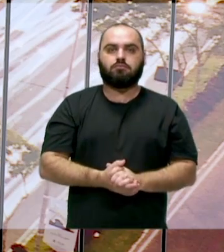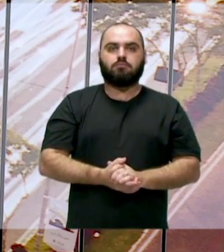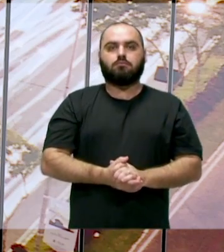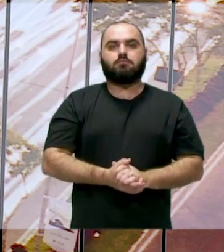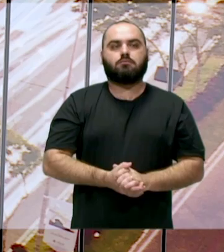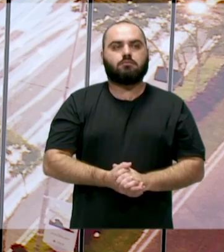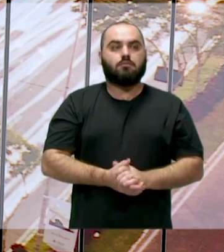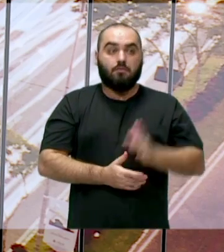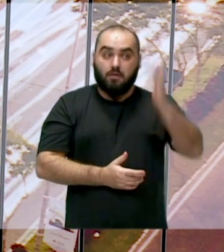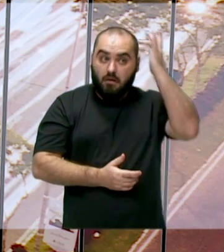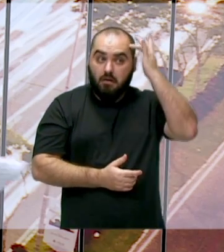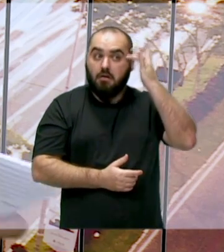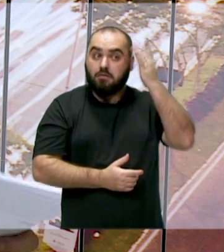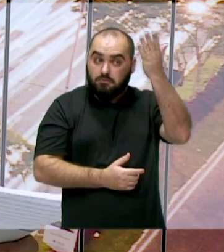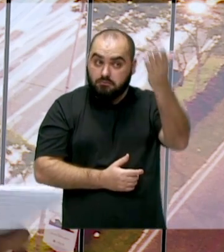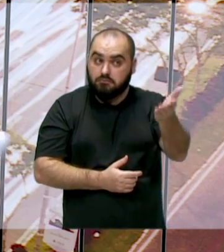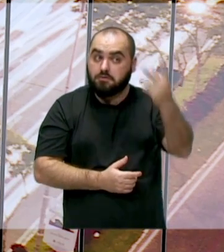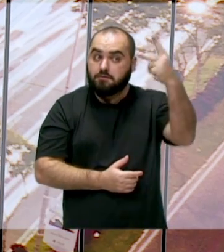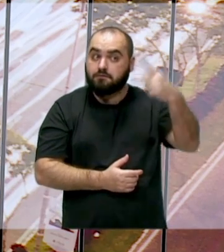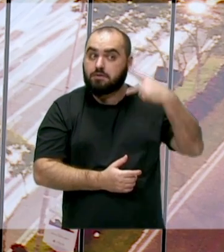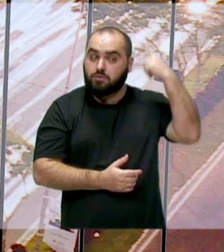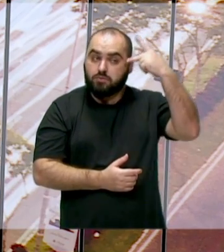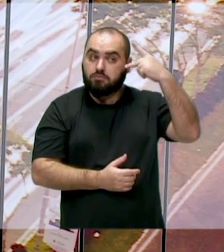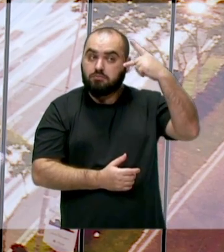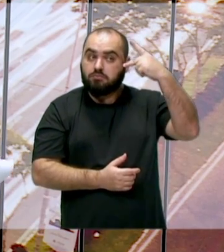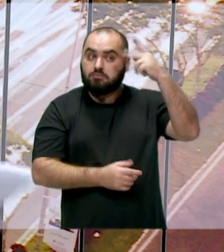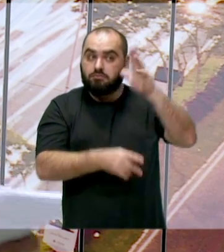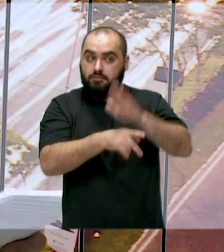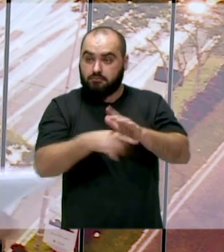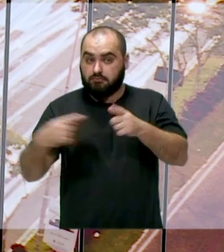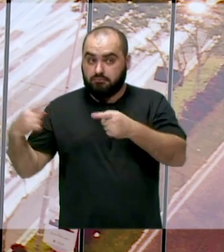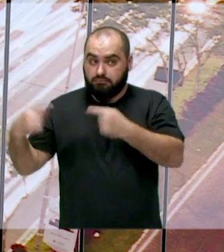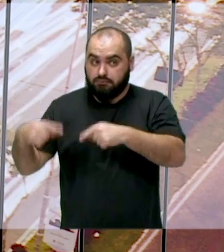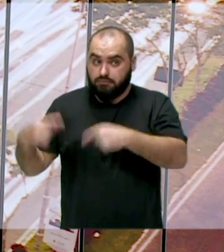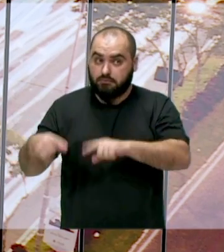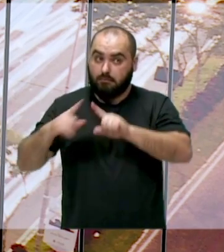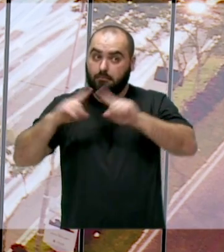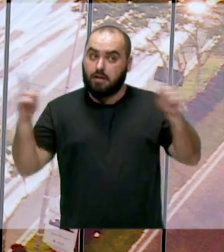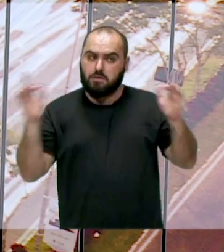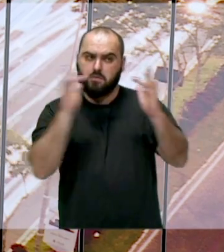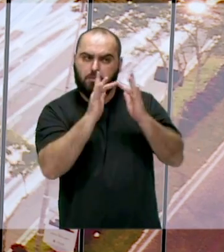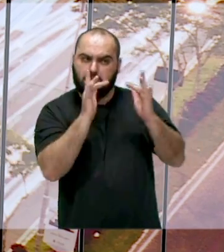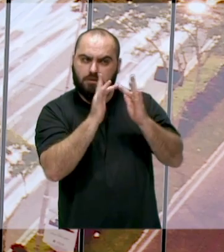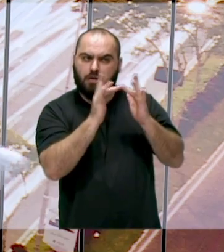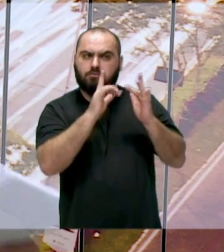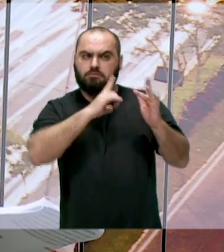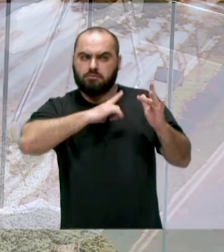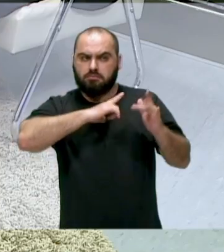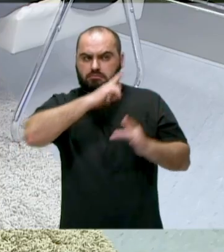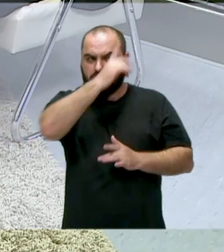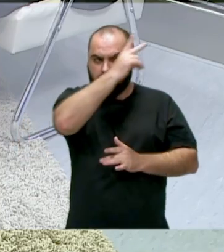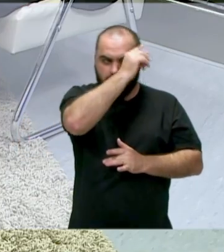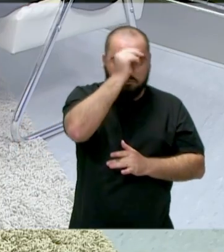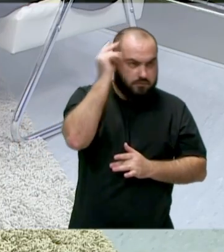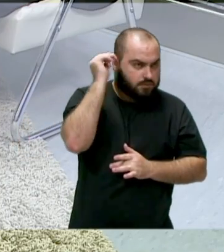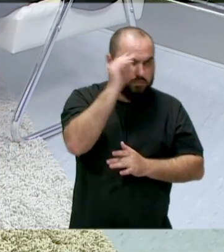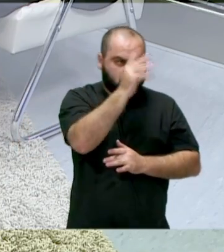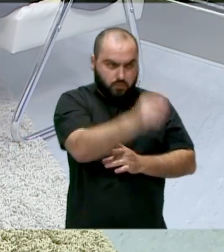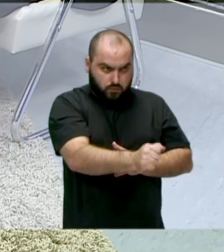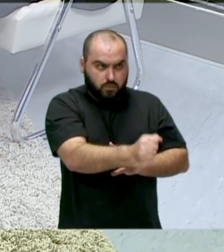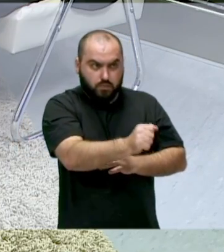um vereador ou um político de oposição, embora o senhor tenha as relações bem estreitas com o governo, com a oposição?